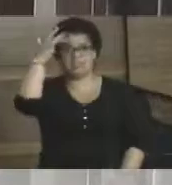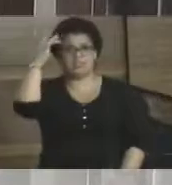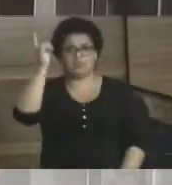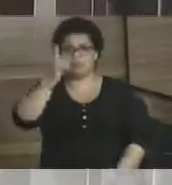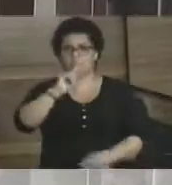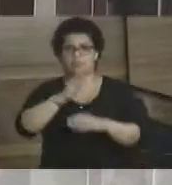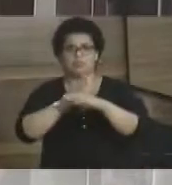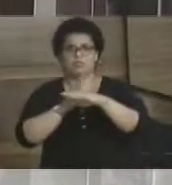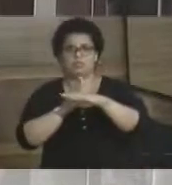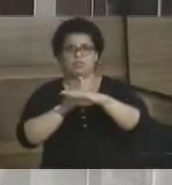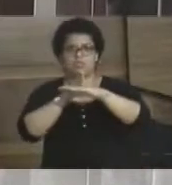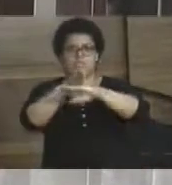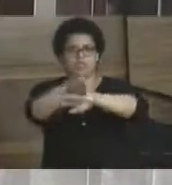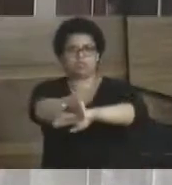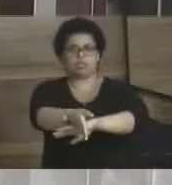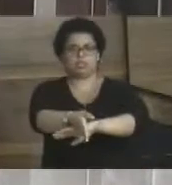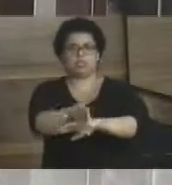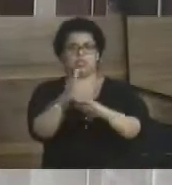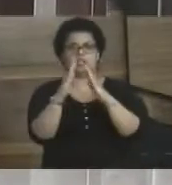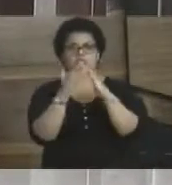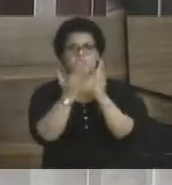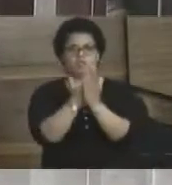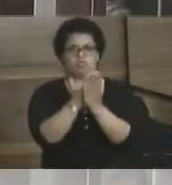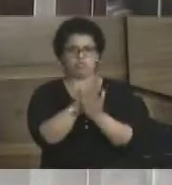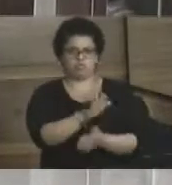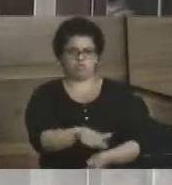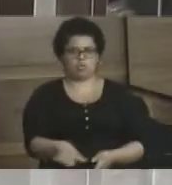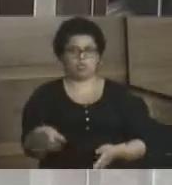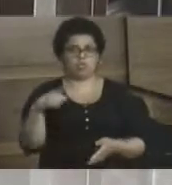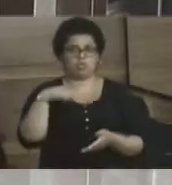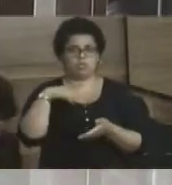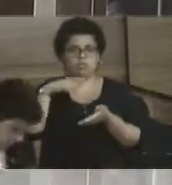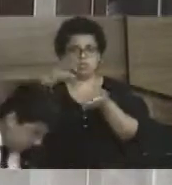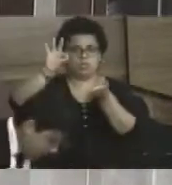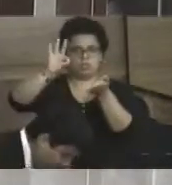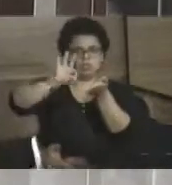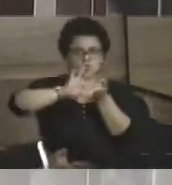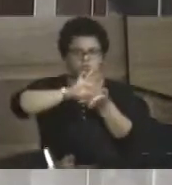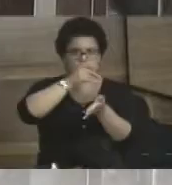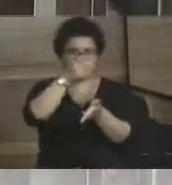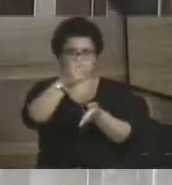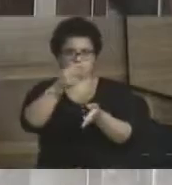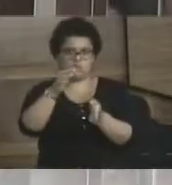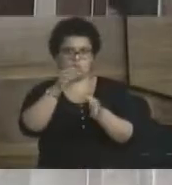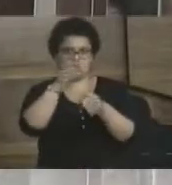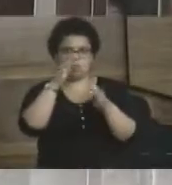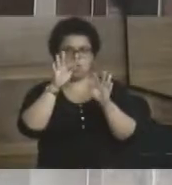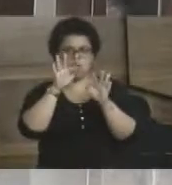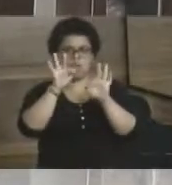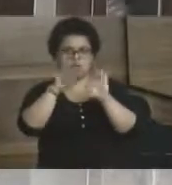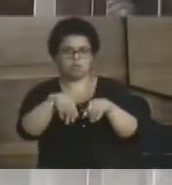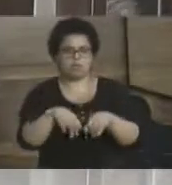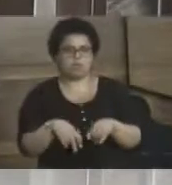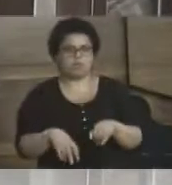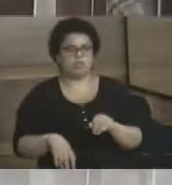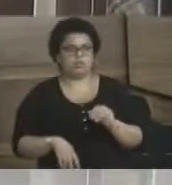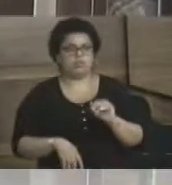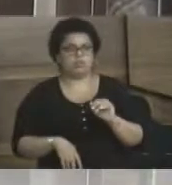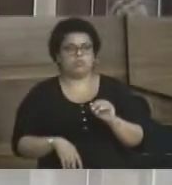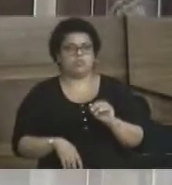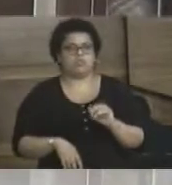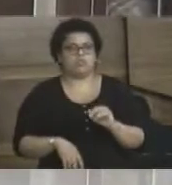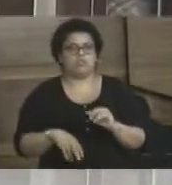entra no imóvel dele. Tem um contrato a vencer que vai ser, vai se